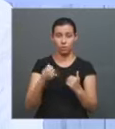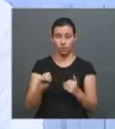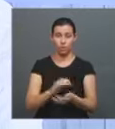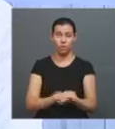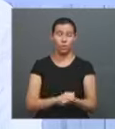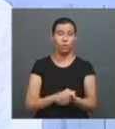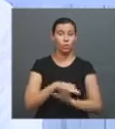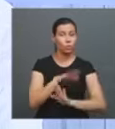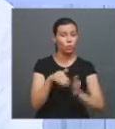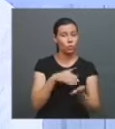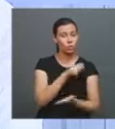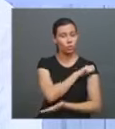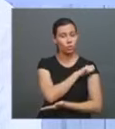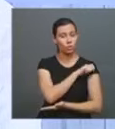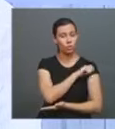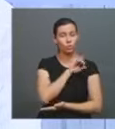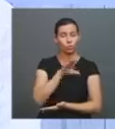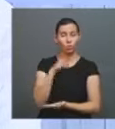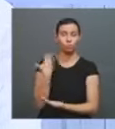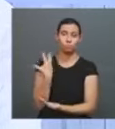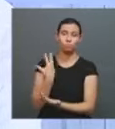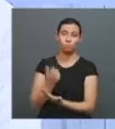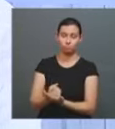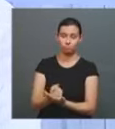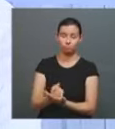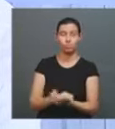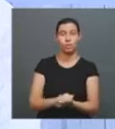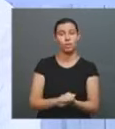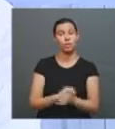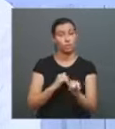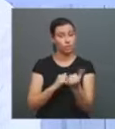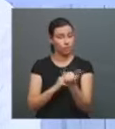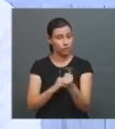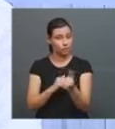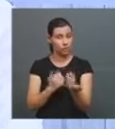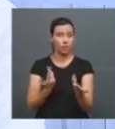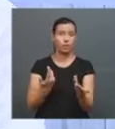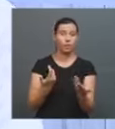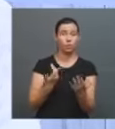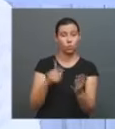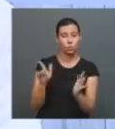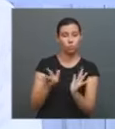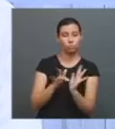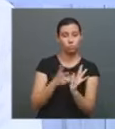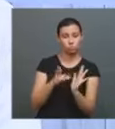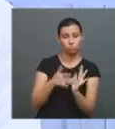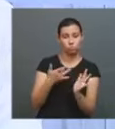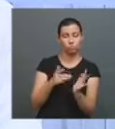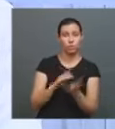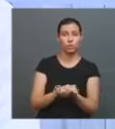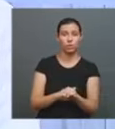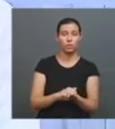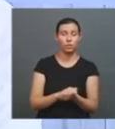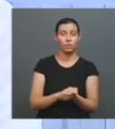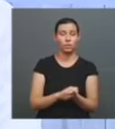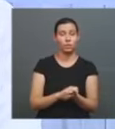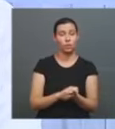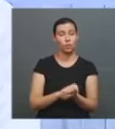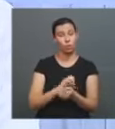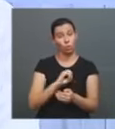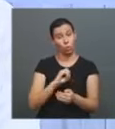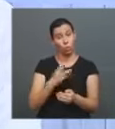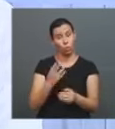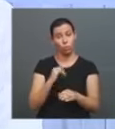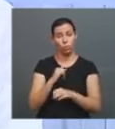equipamento eletrônico, então está usando celular, está usando e-reader, tablet ainda nenhum está usando, mas ou computador,